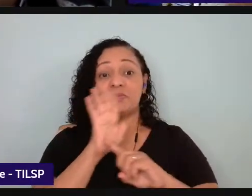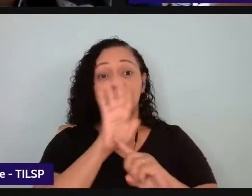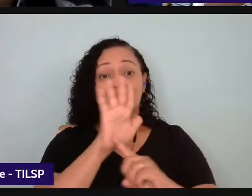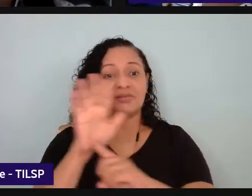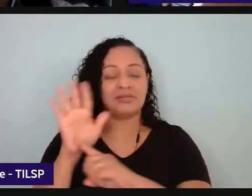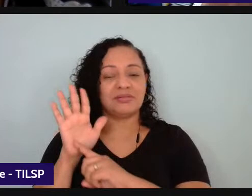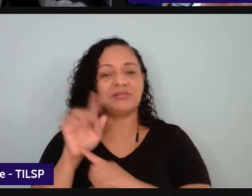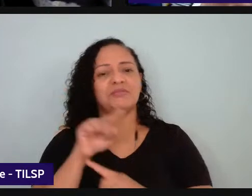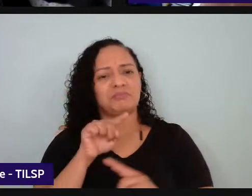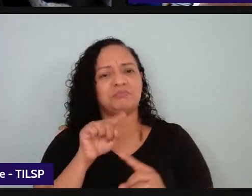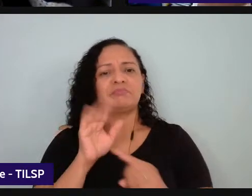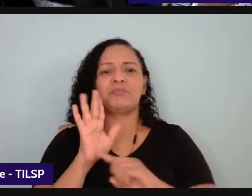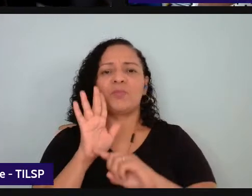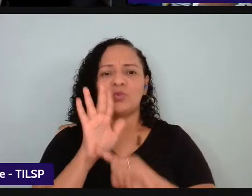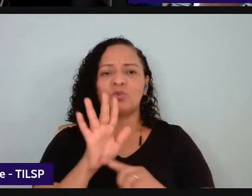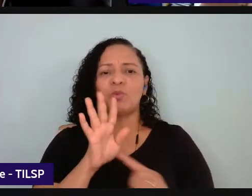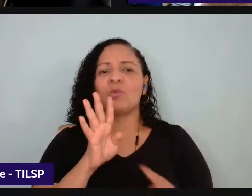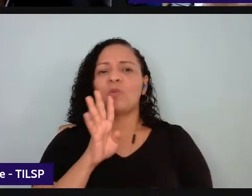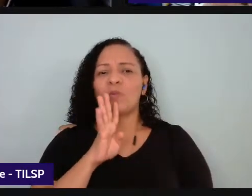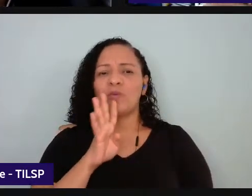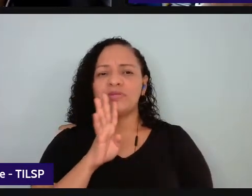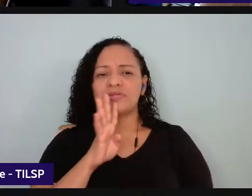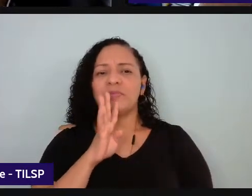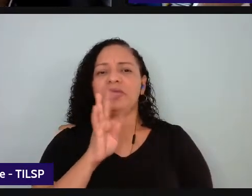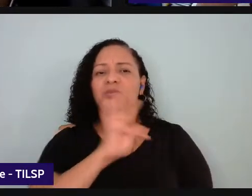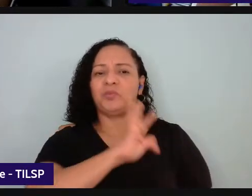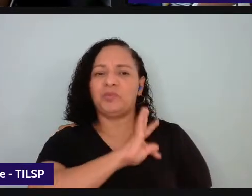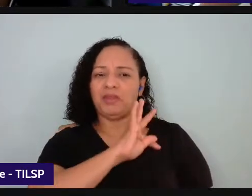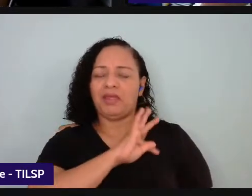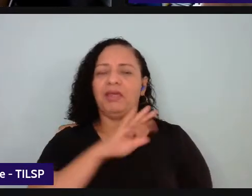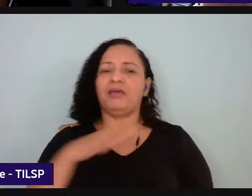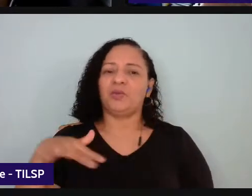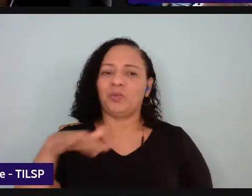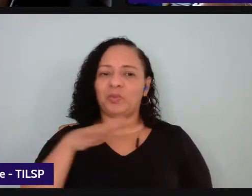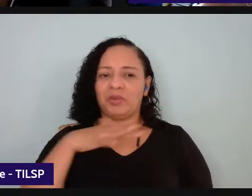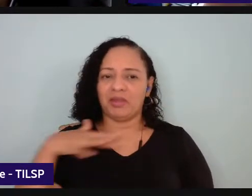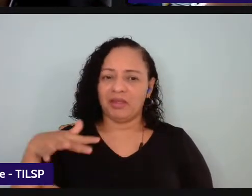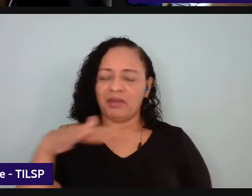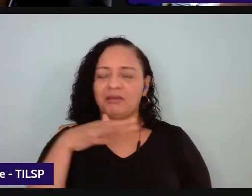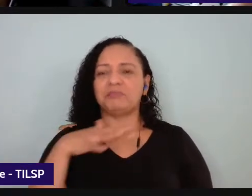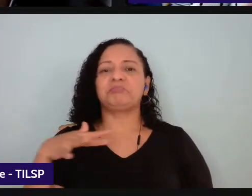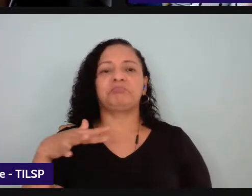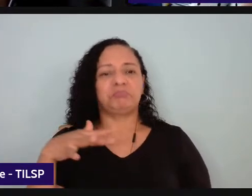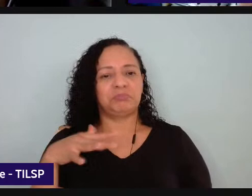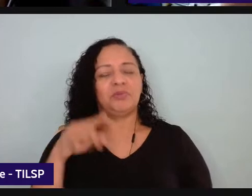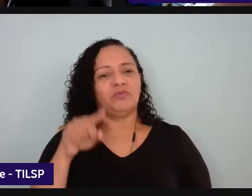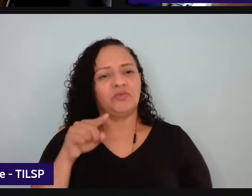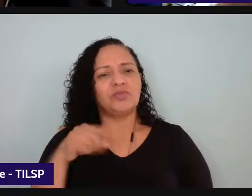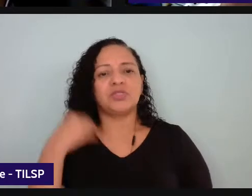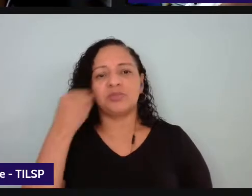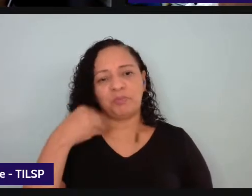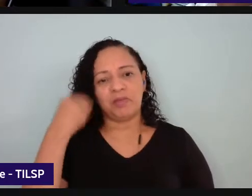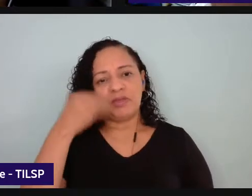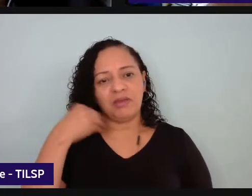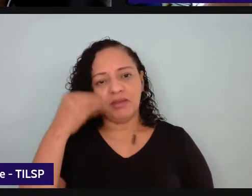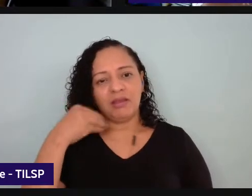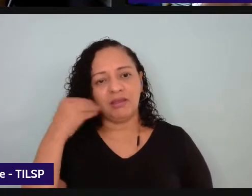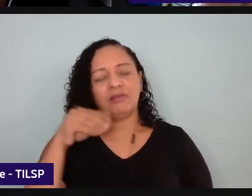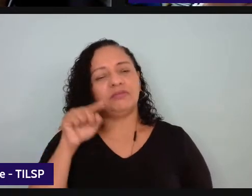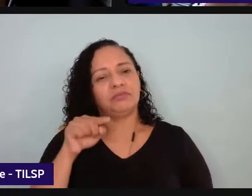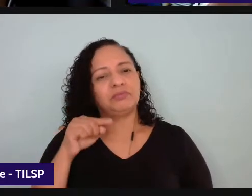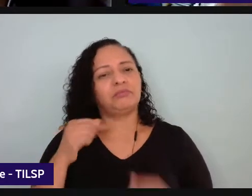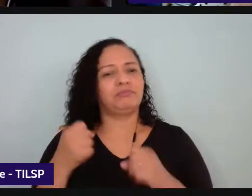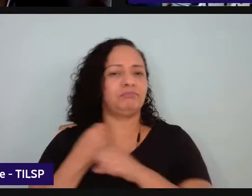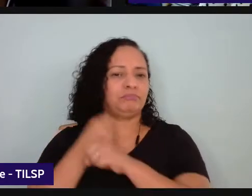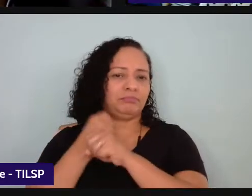conhecimento técnico da área né o seu conhecimento a partir da expertise que você adquiriu ao